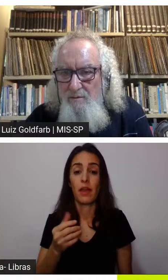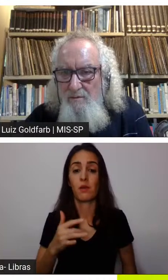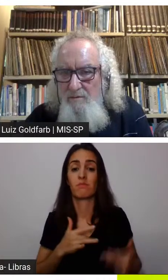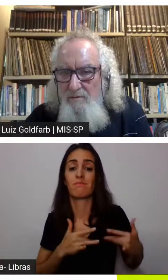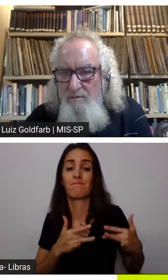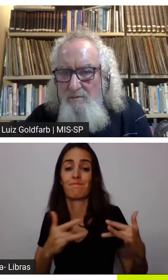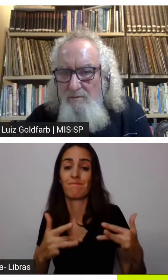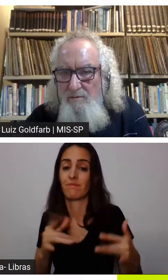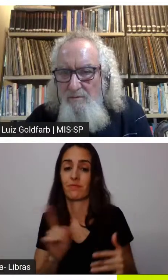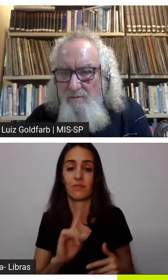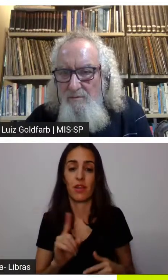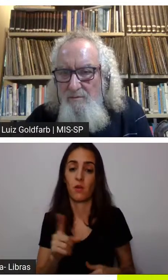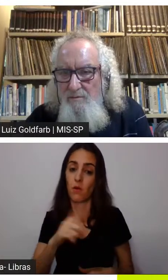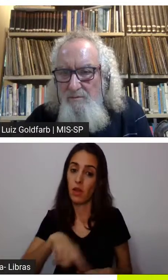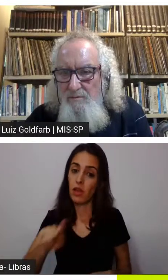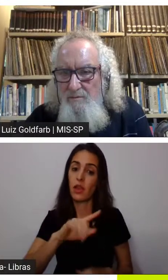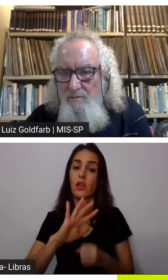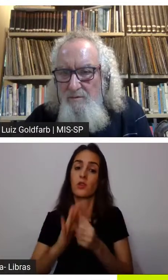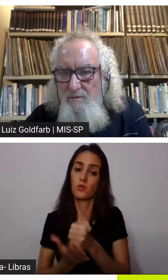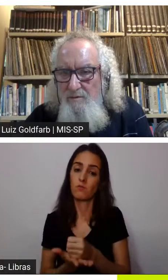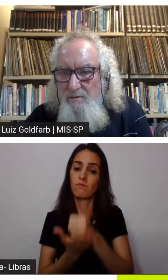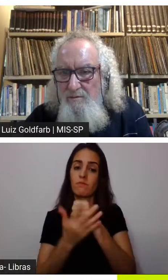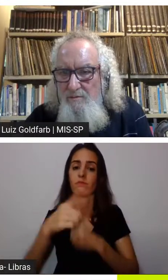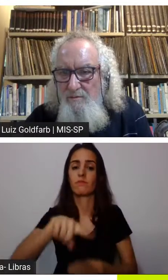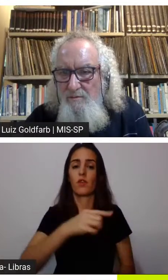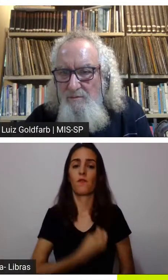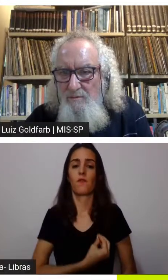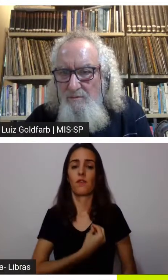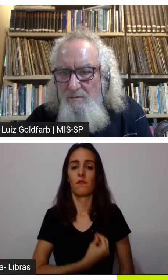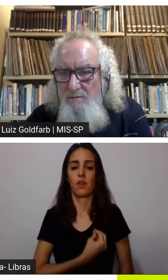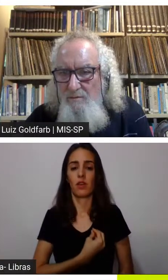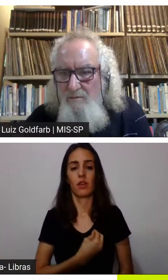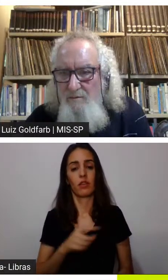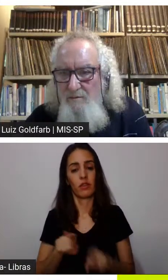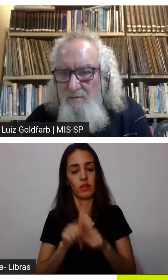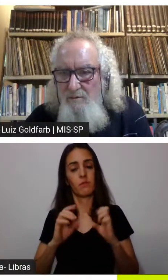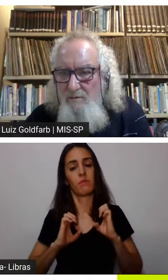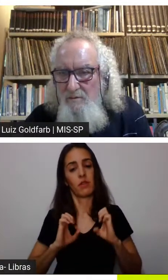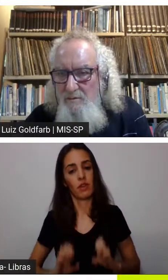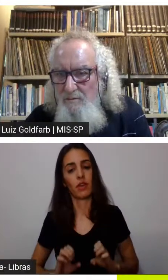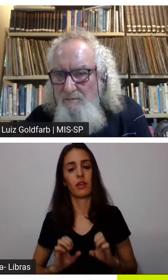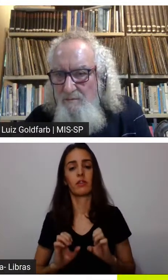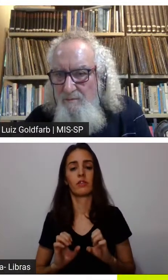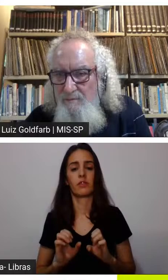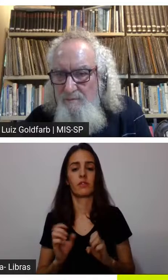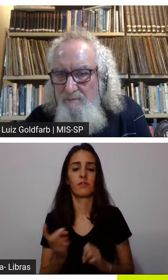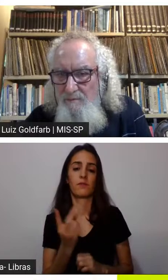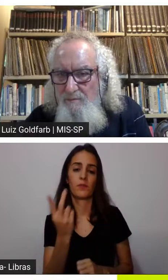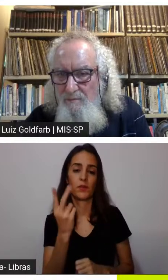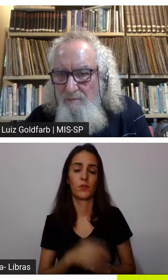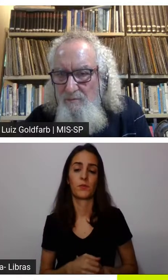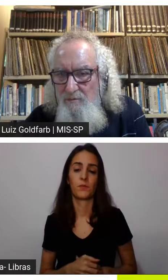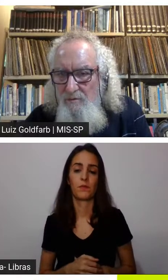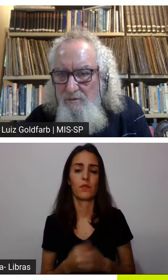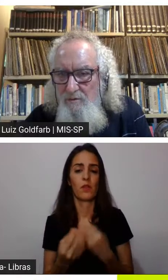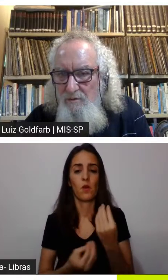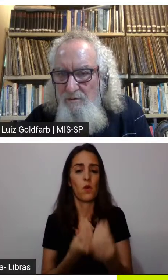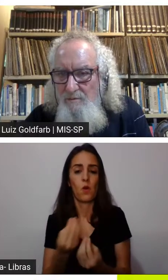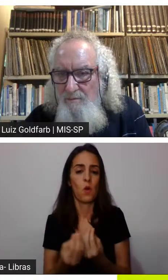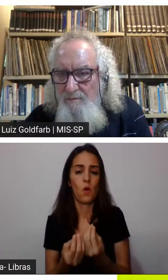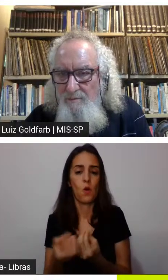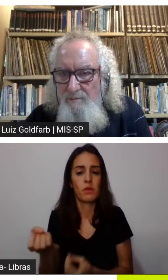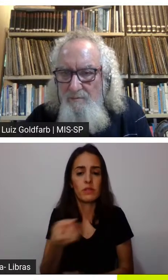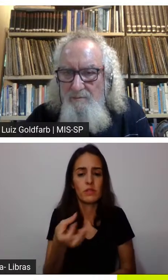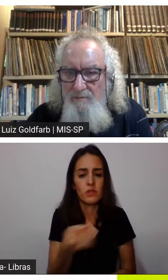de sobrevivência e ética também obviamente né então assim como que a indústria contra o 4.0